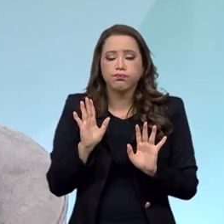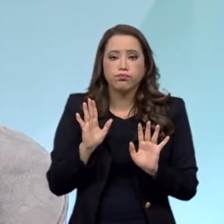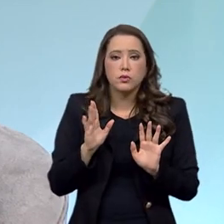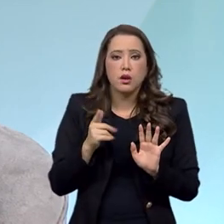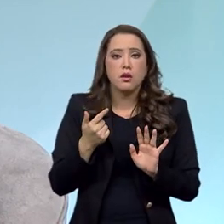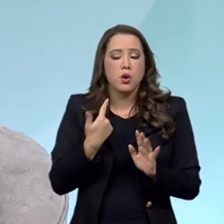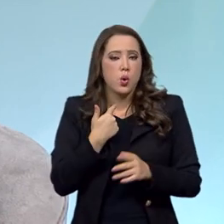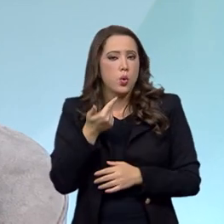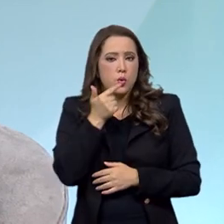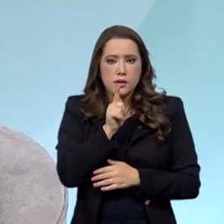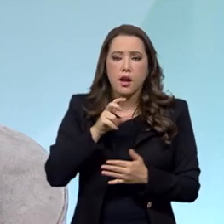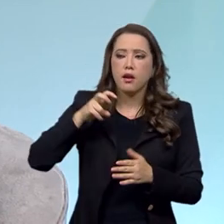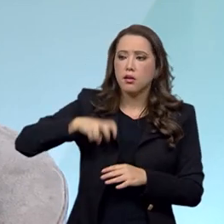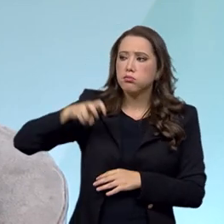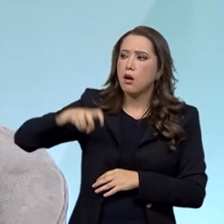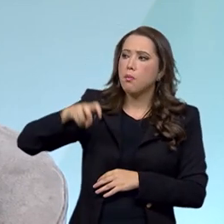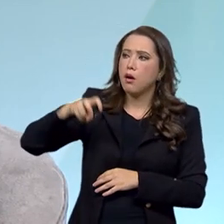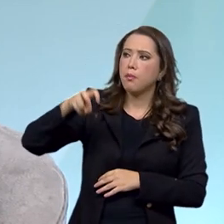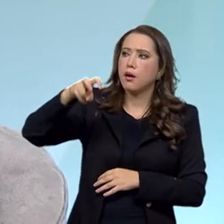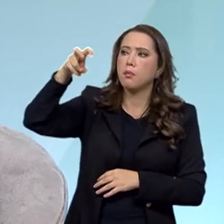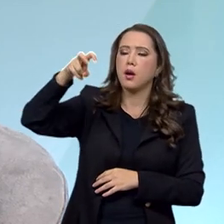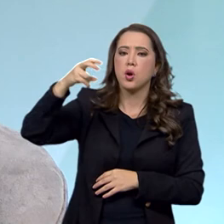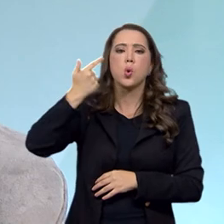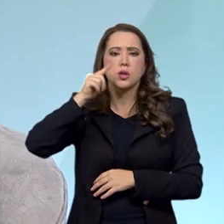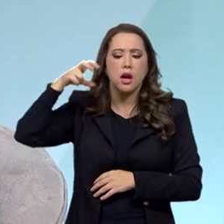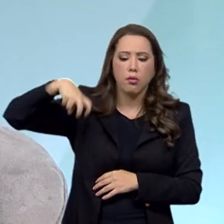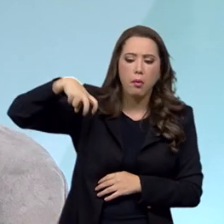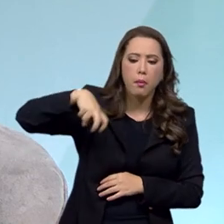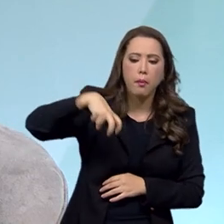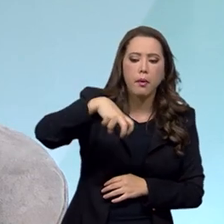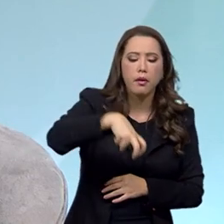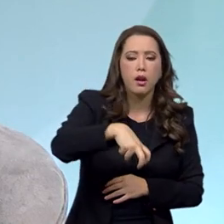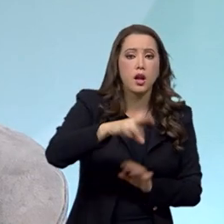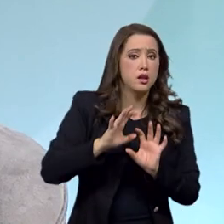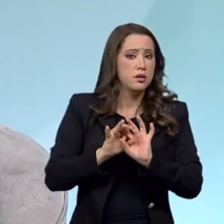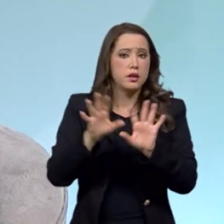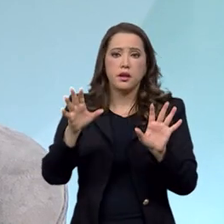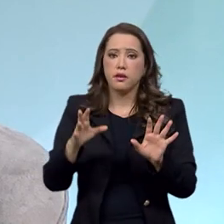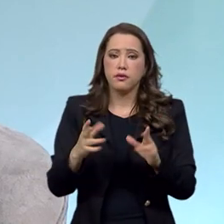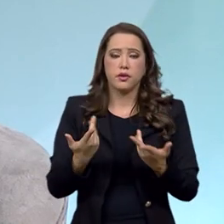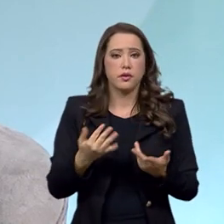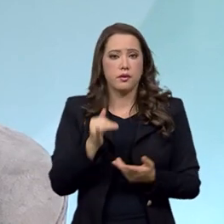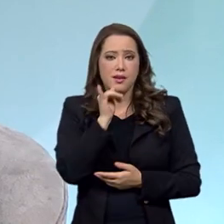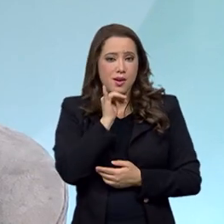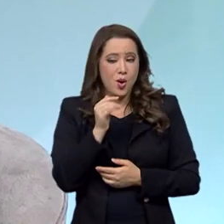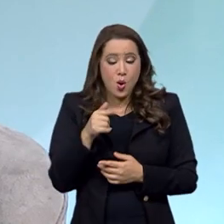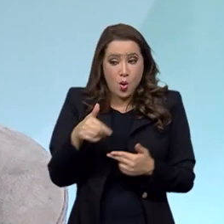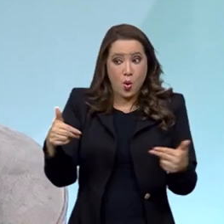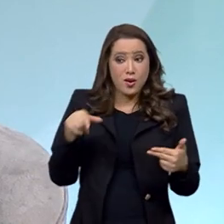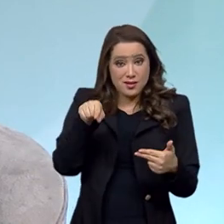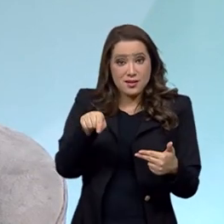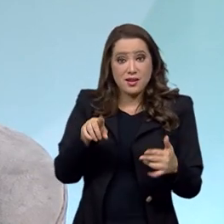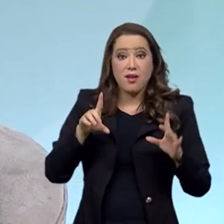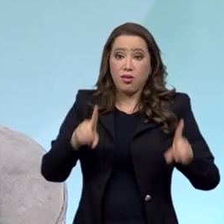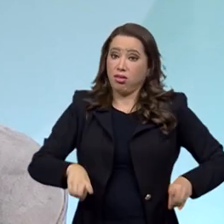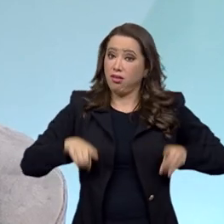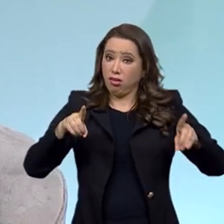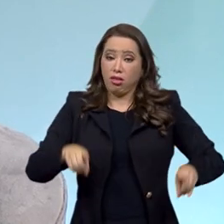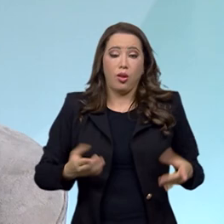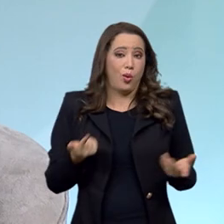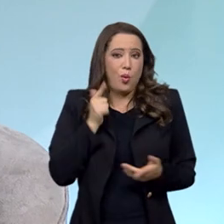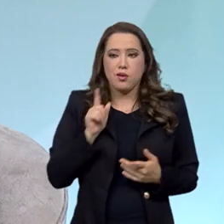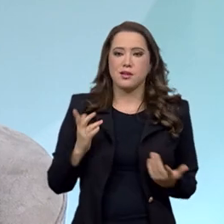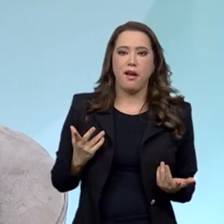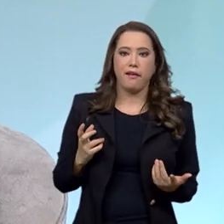suba ou desça uma escada com certa liberdade que um cadeirante, por exemplo, não tem? Tendo em